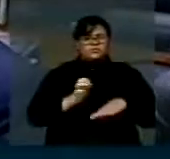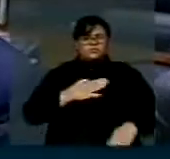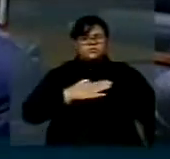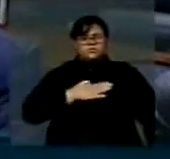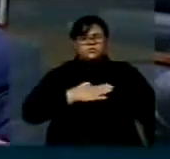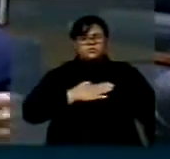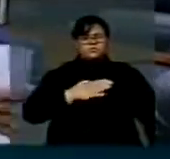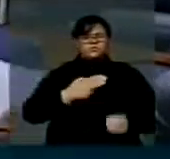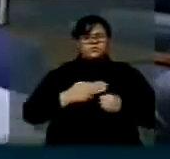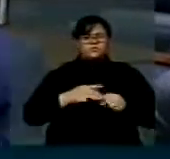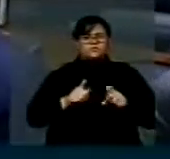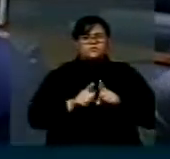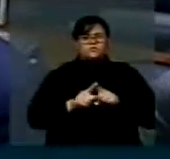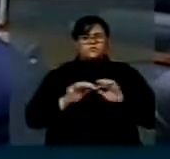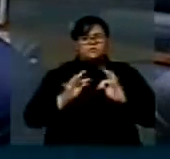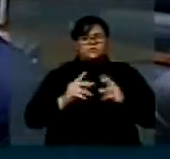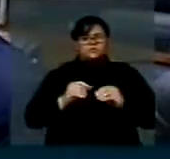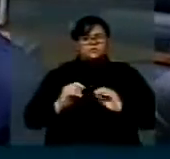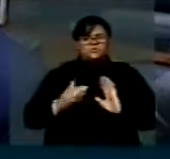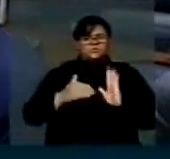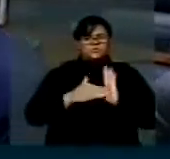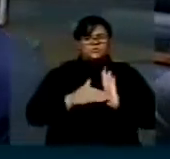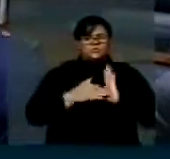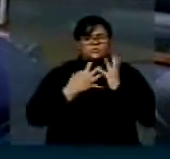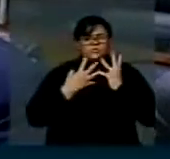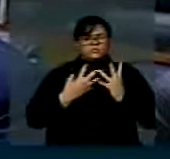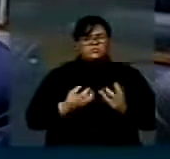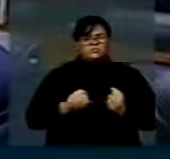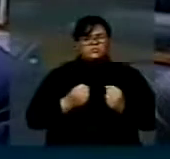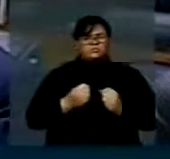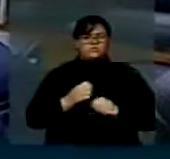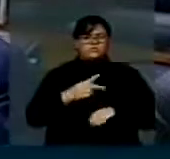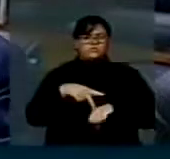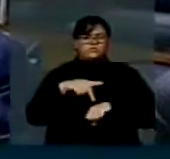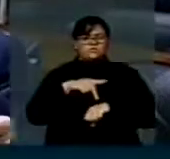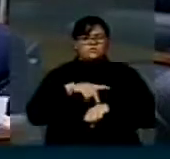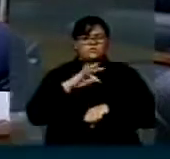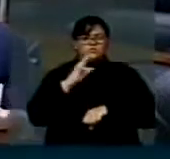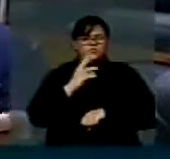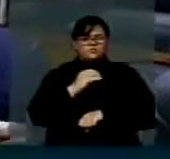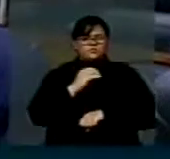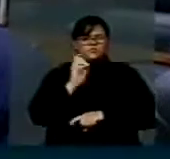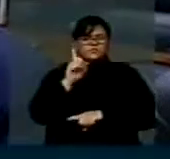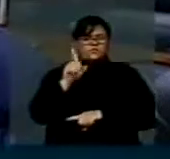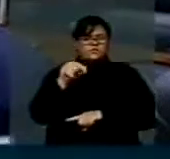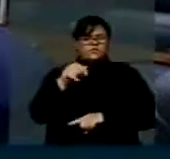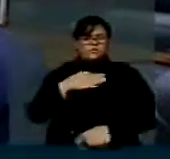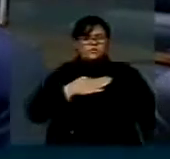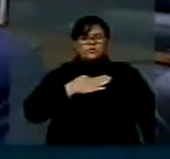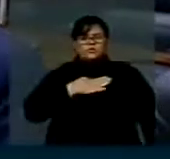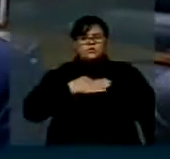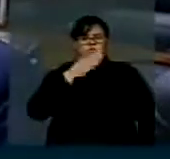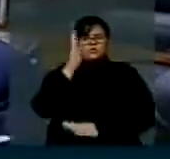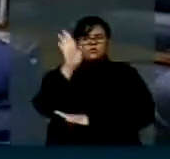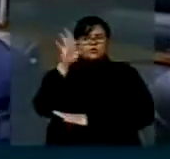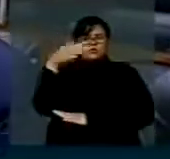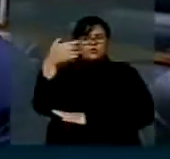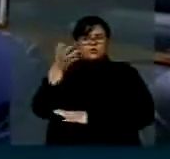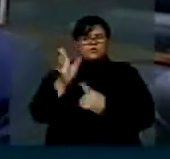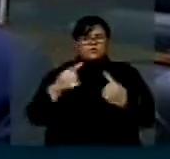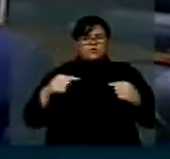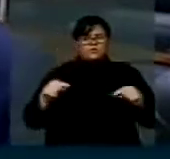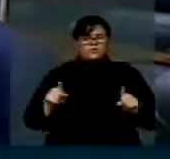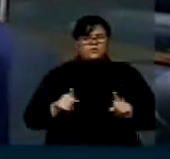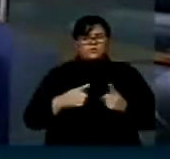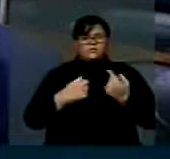municípios, e finalmente foi adotado em todo o Brasil como o hino da bandeira. Faço esse registro neste